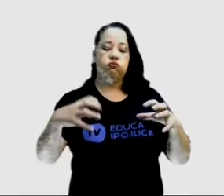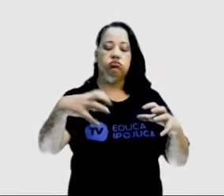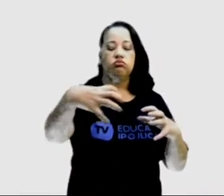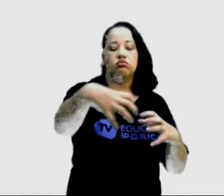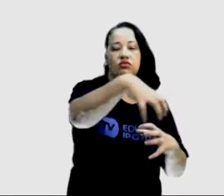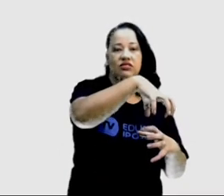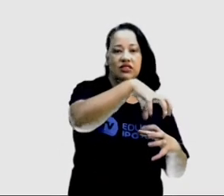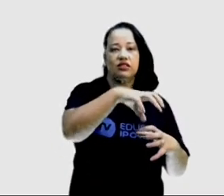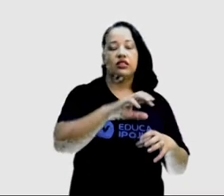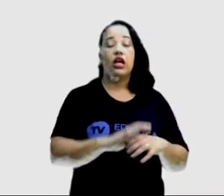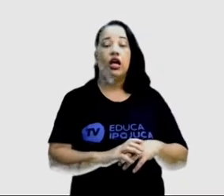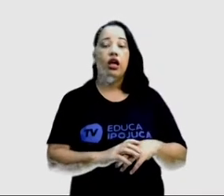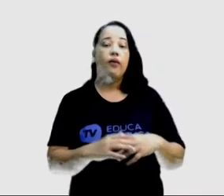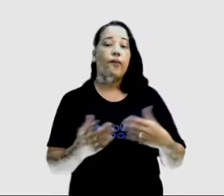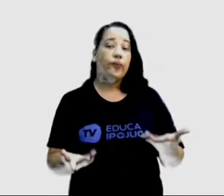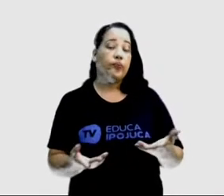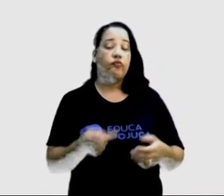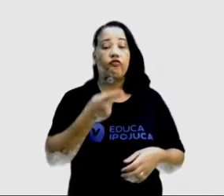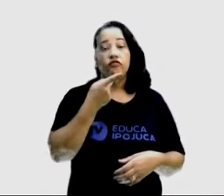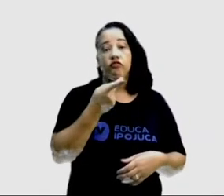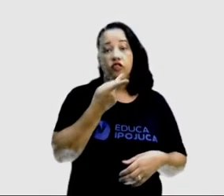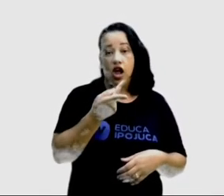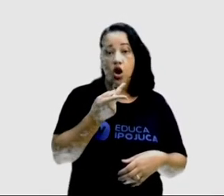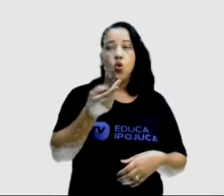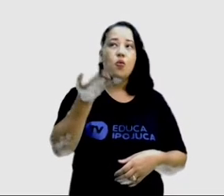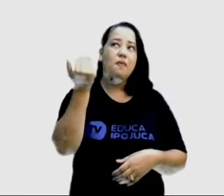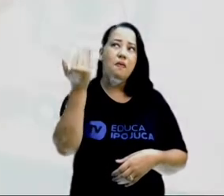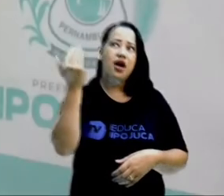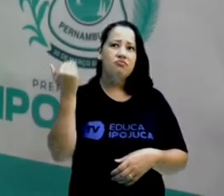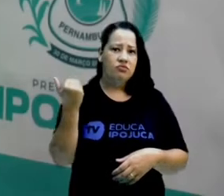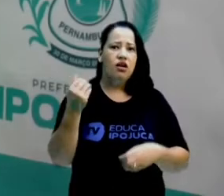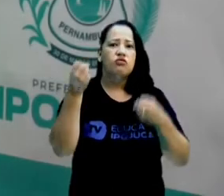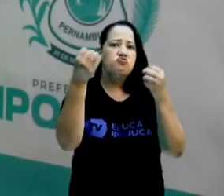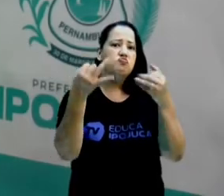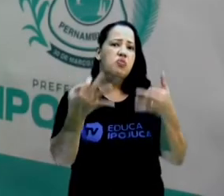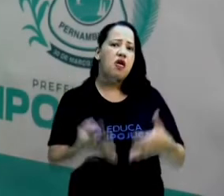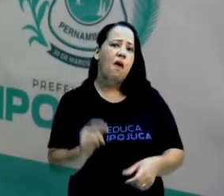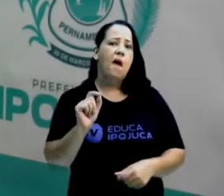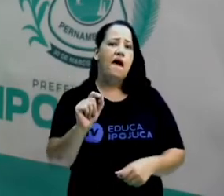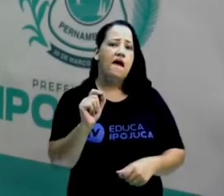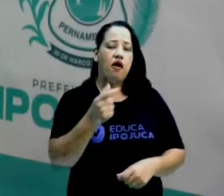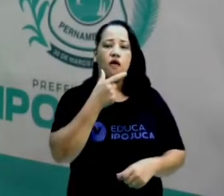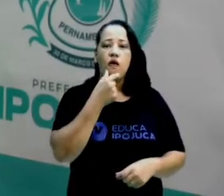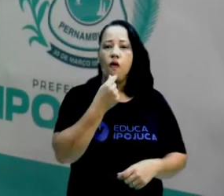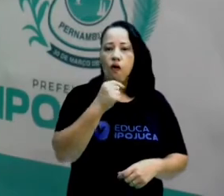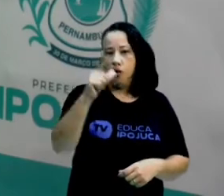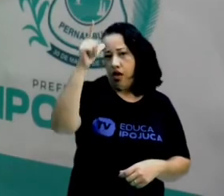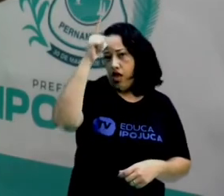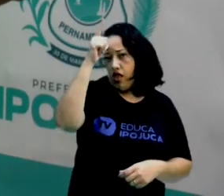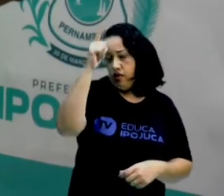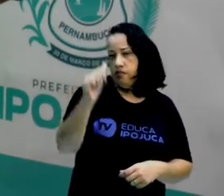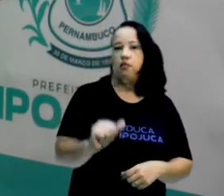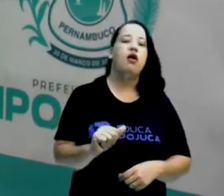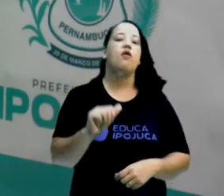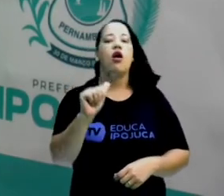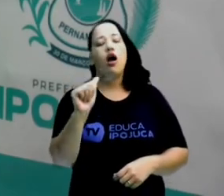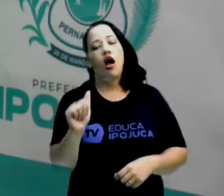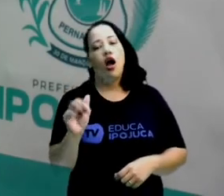Quem falou pela primeira vez sobre a deriva continental foi o alemão Alfred Wegener,